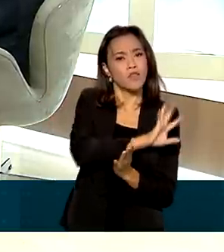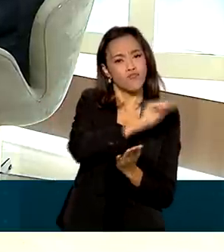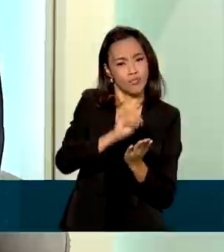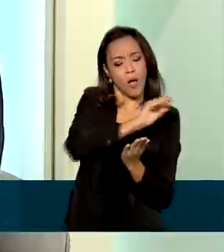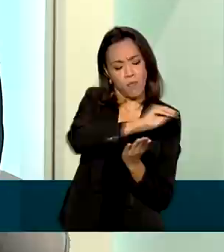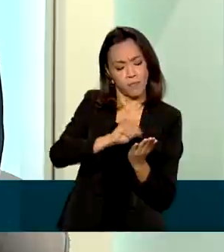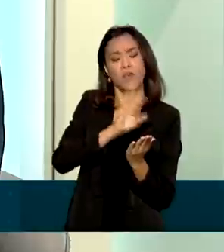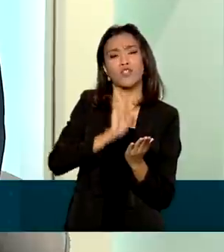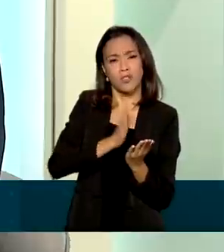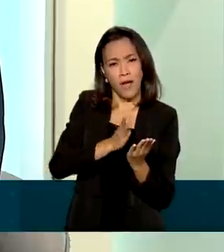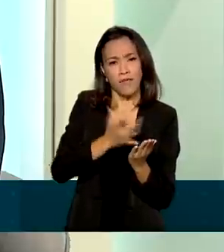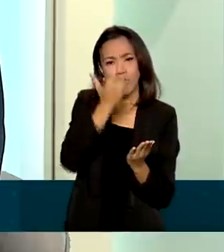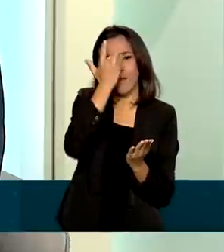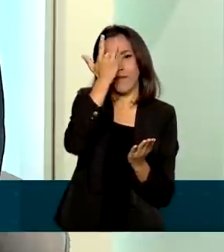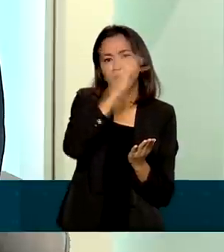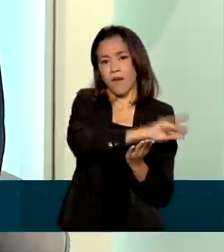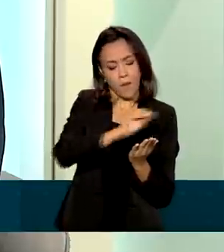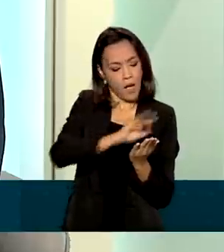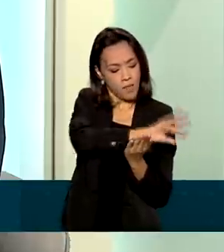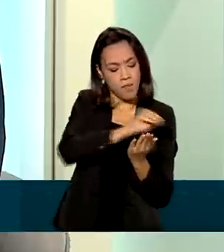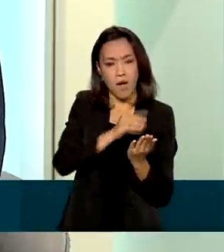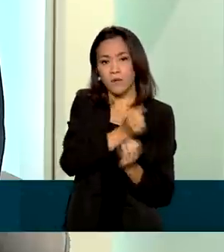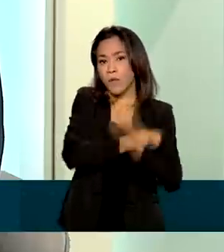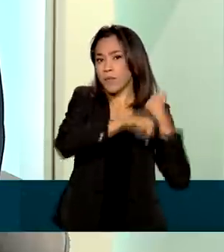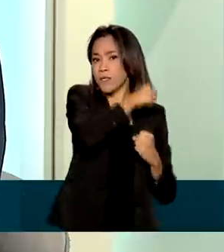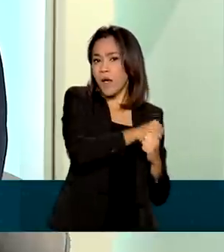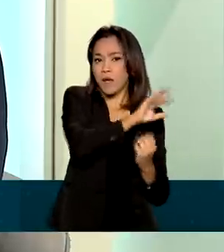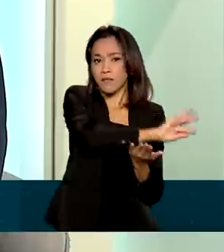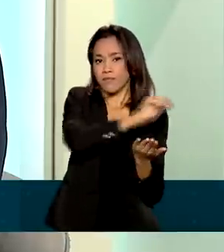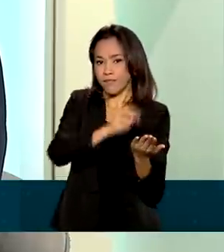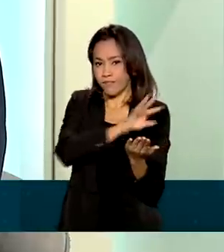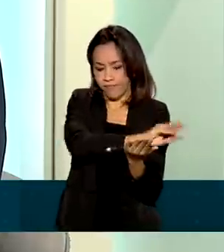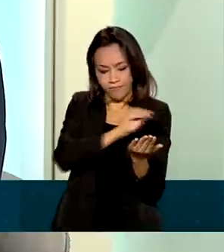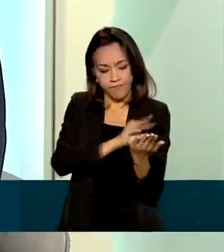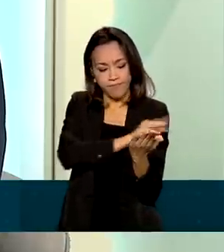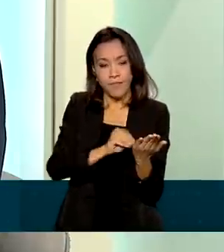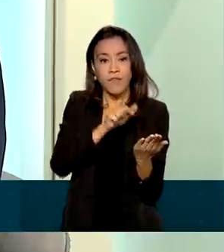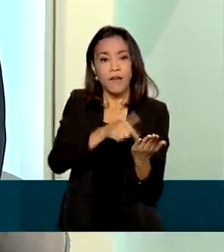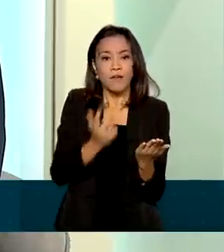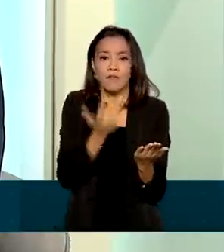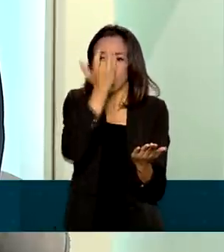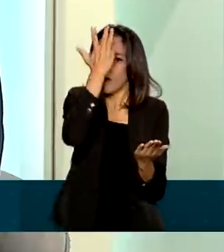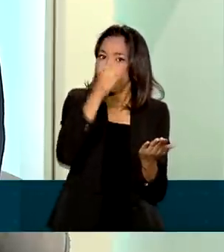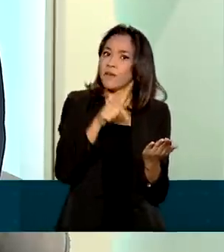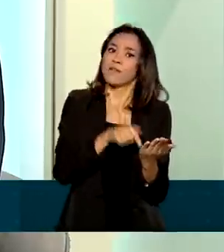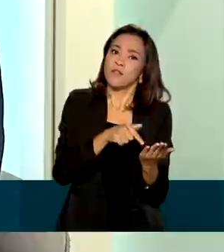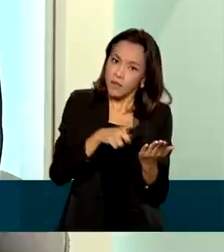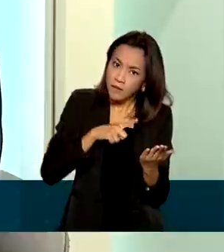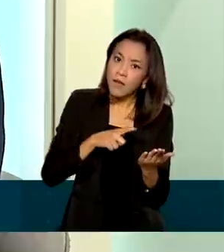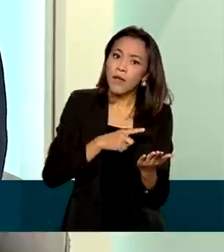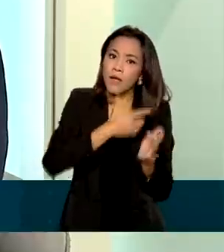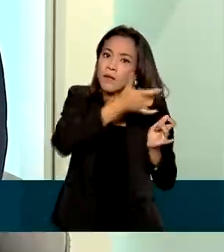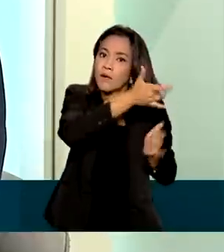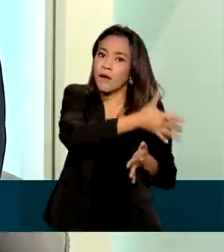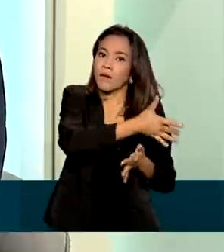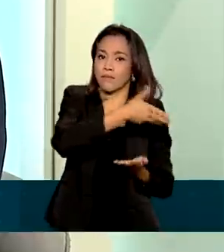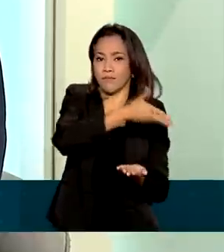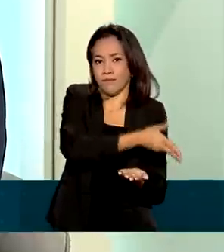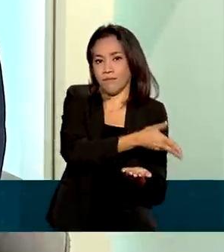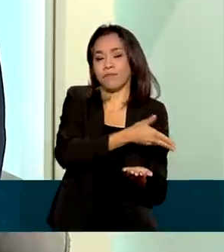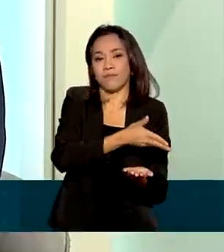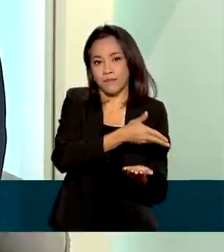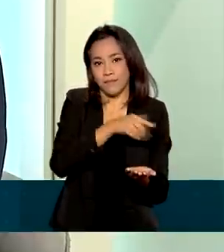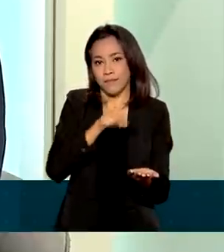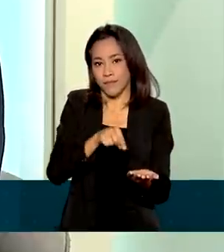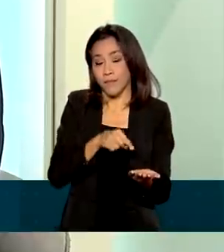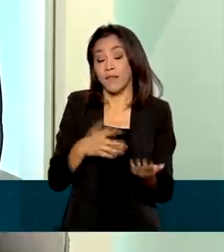contribuinte todas as informações que já antecipadamente a Receita dispõe sobre a declaração